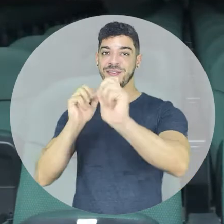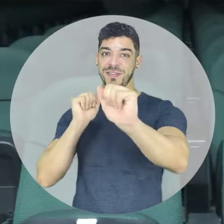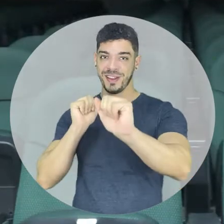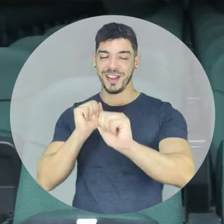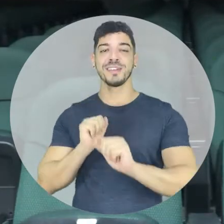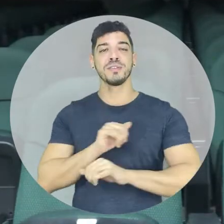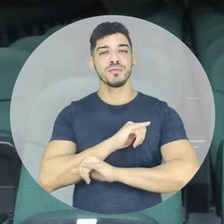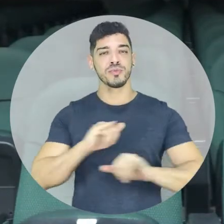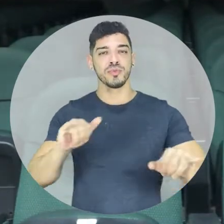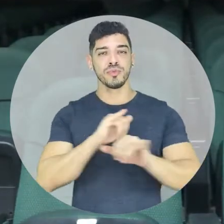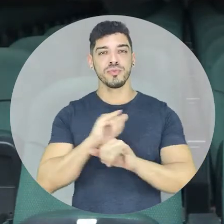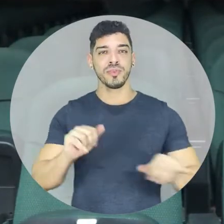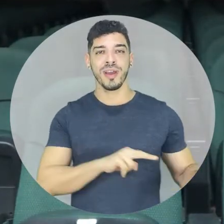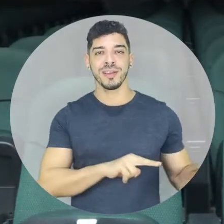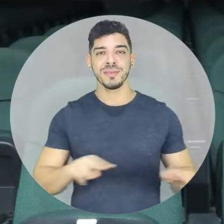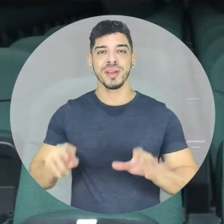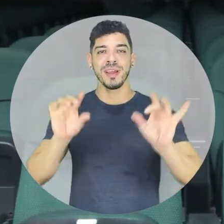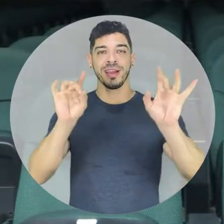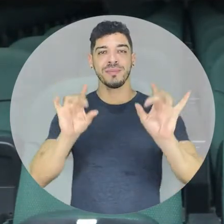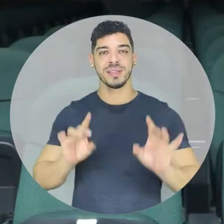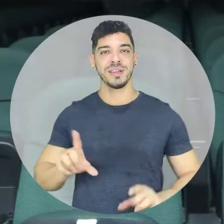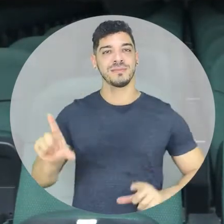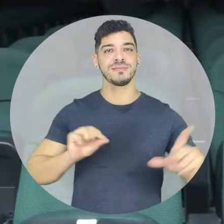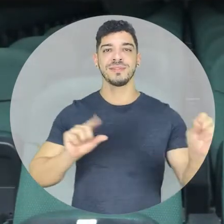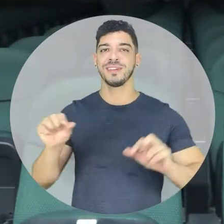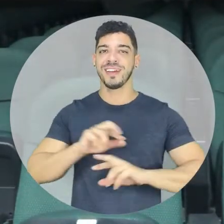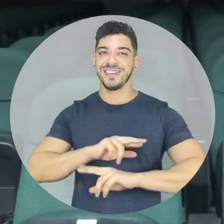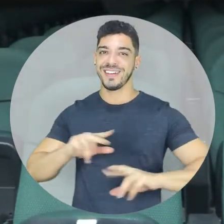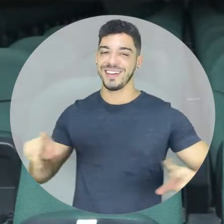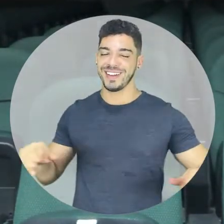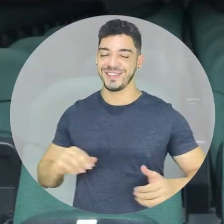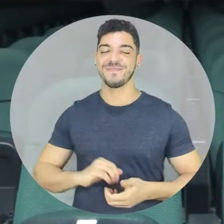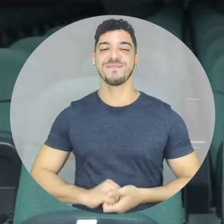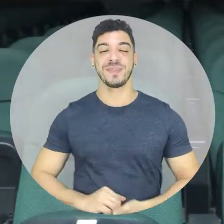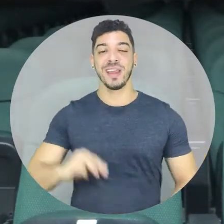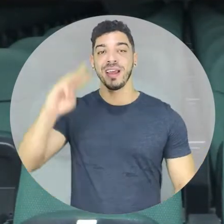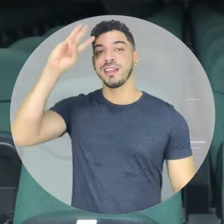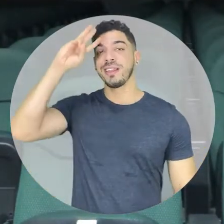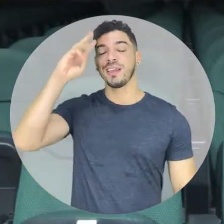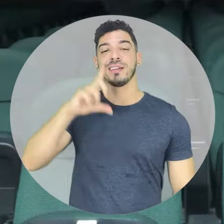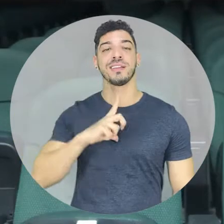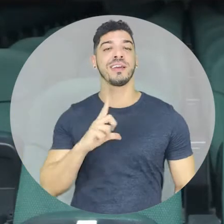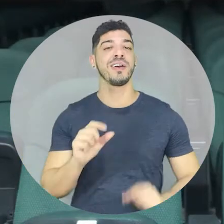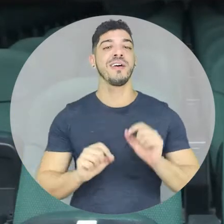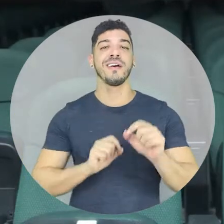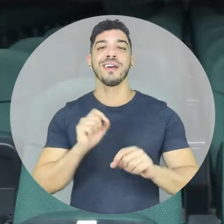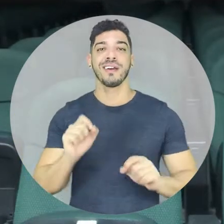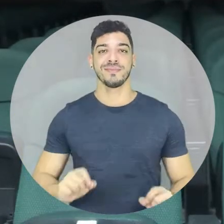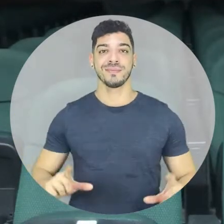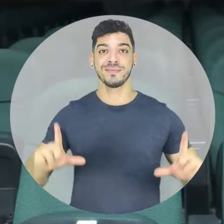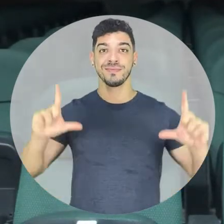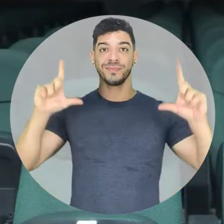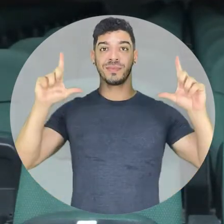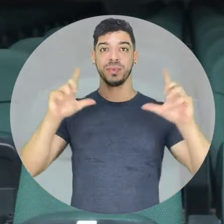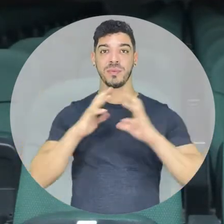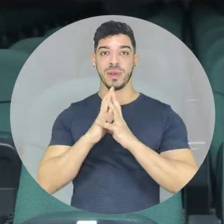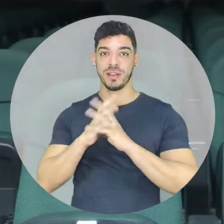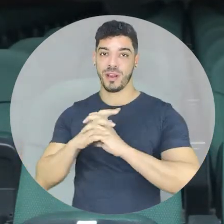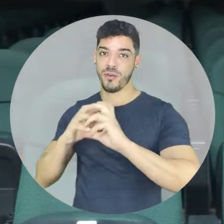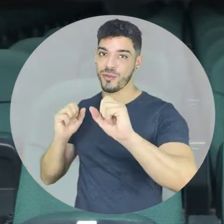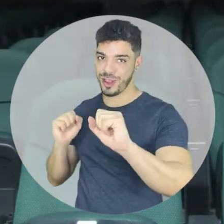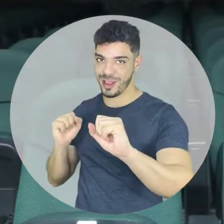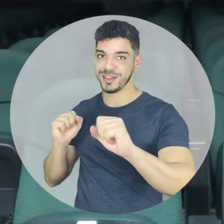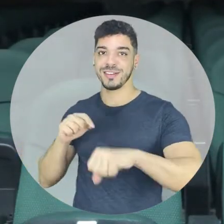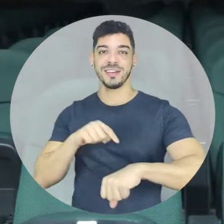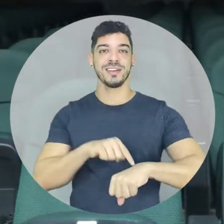Mostrando aí uma semana apinhada de alternativas. Isso aí! Nessa terça-feira, dia 6, Jean-Marie vai mediar mais uma